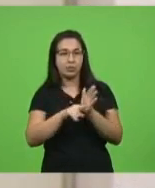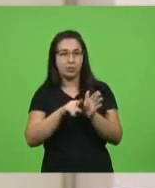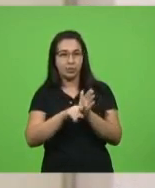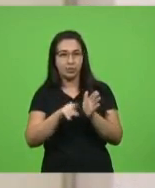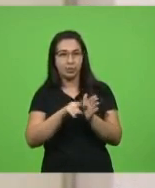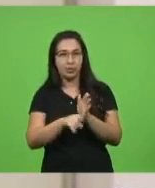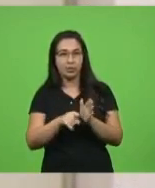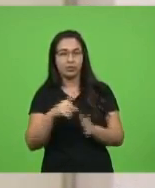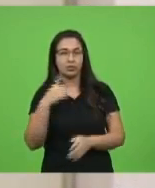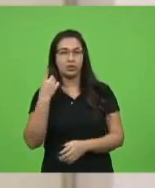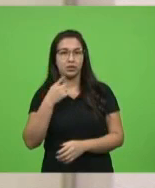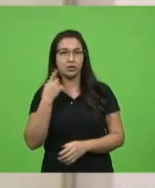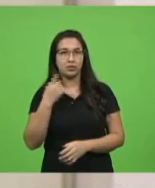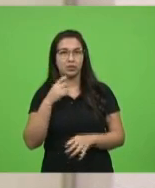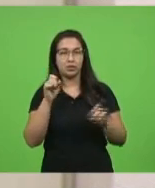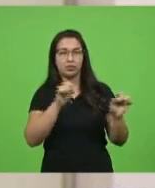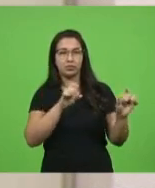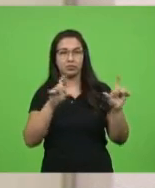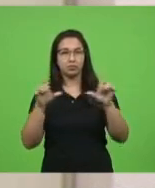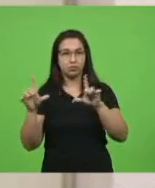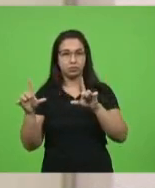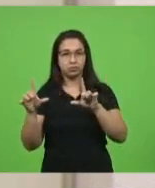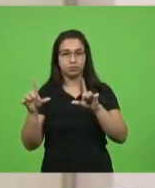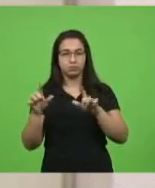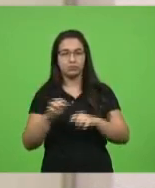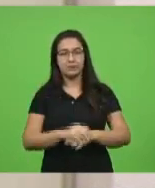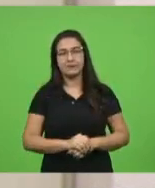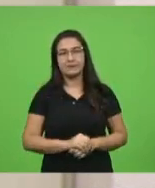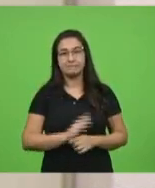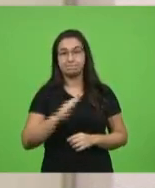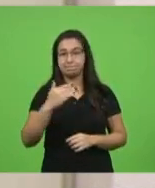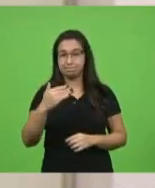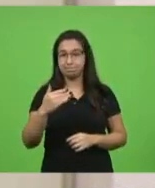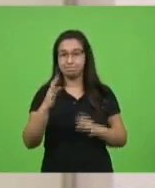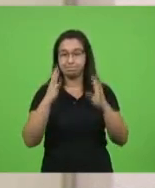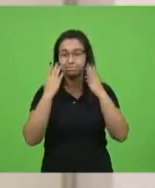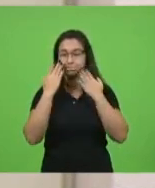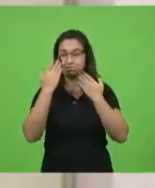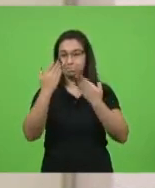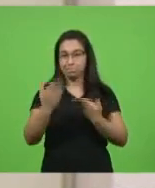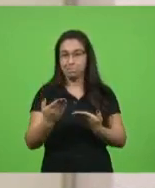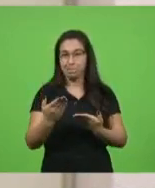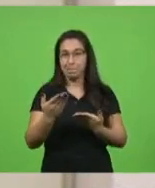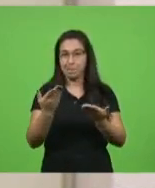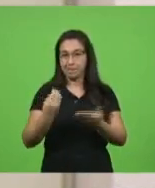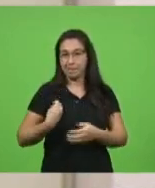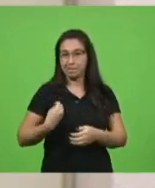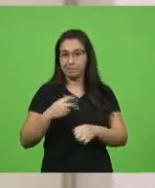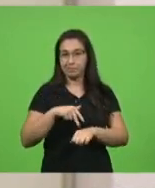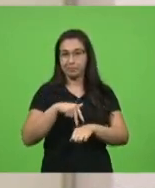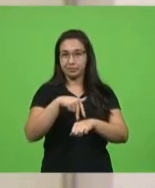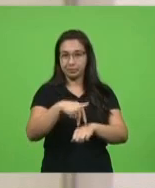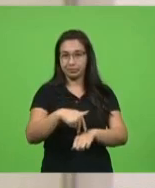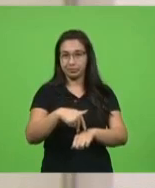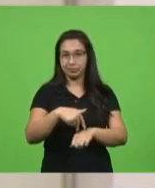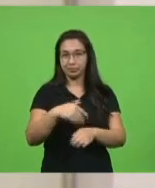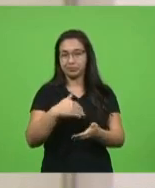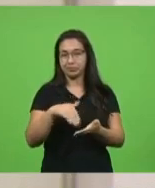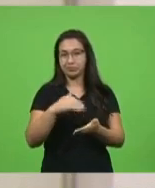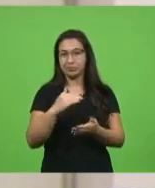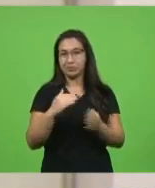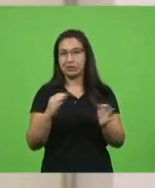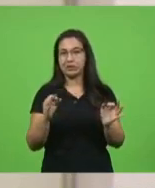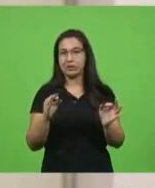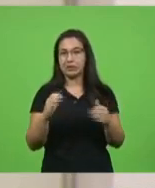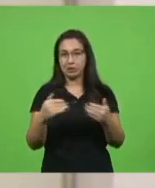deputados em tela. Finalizando, o senhor presidente agradeceu a presença do senhor secretário e, logo após, deu por encerrada a